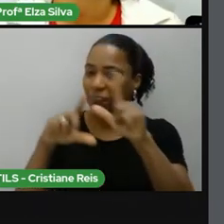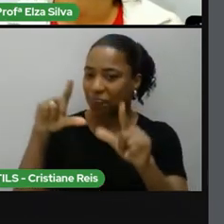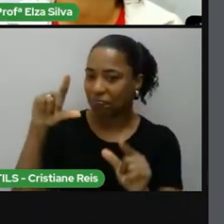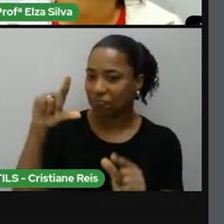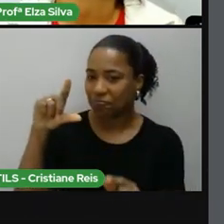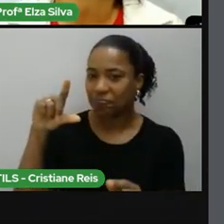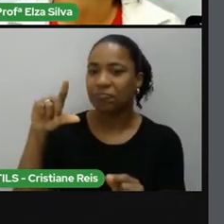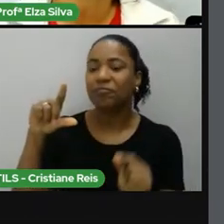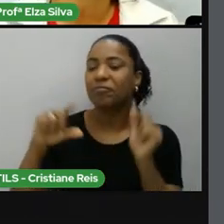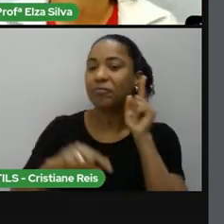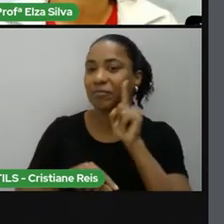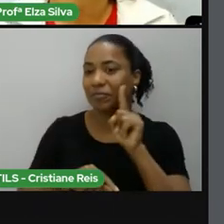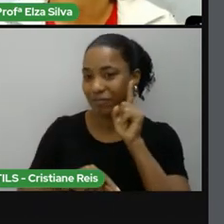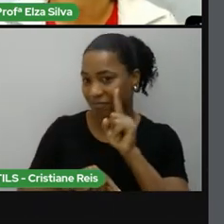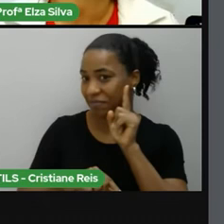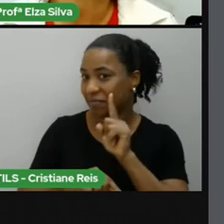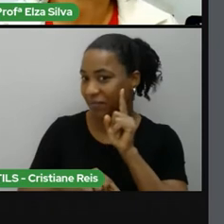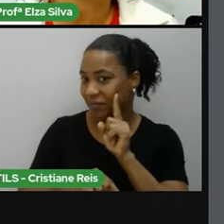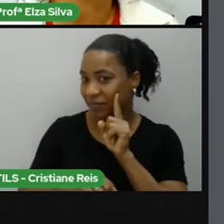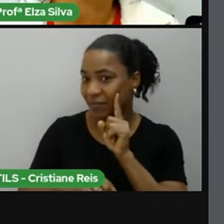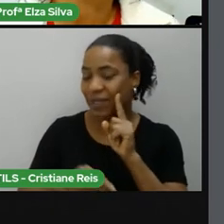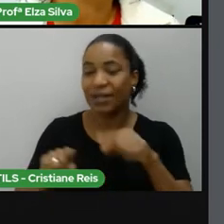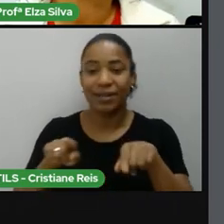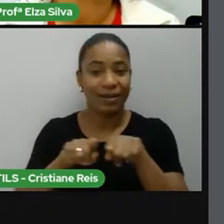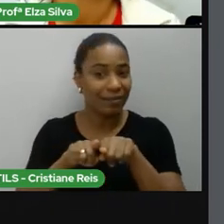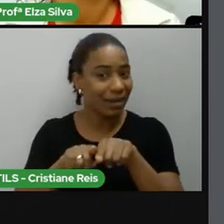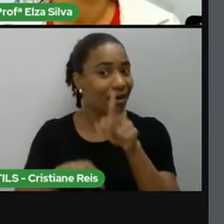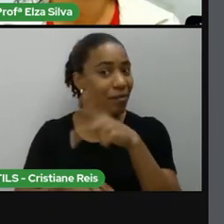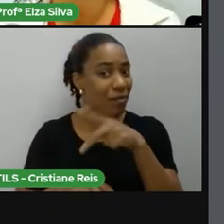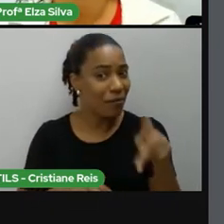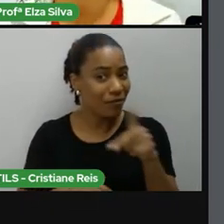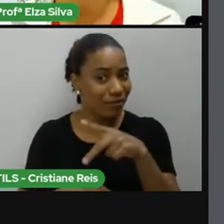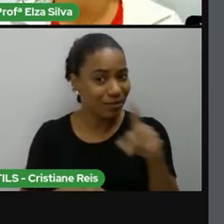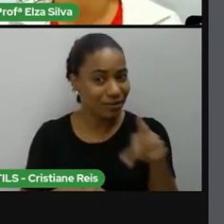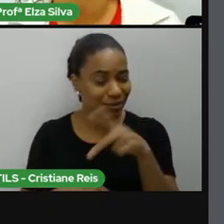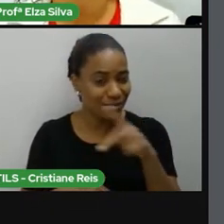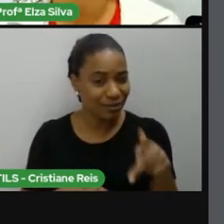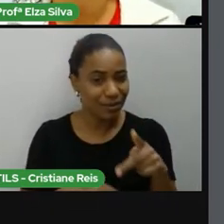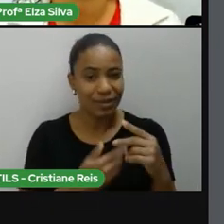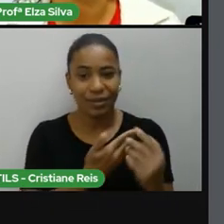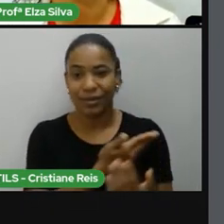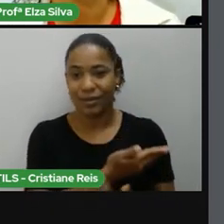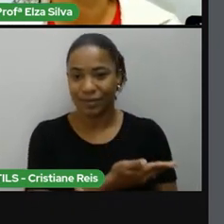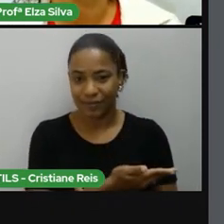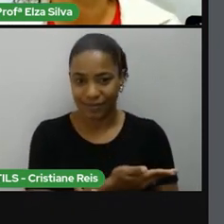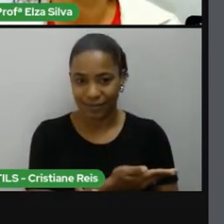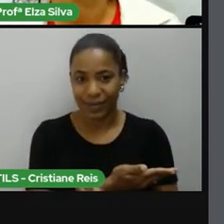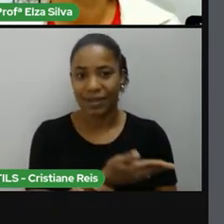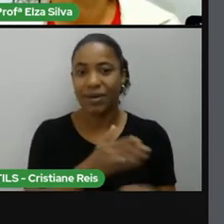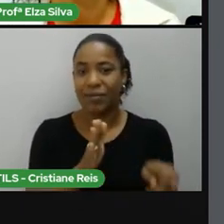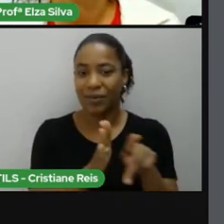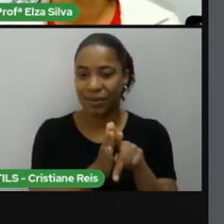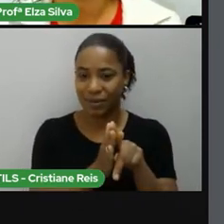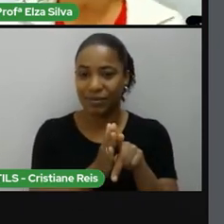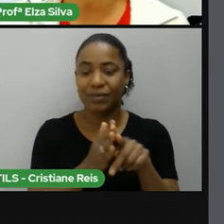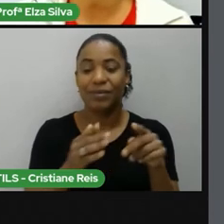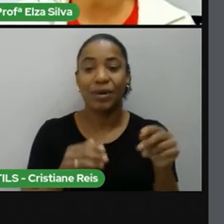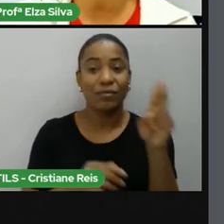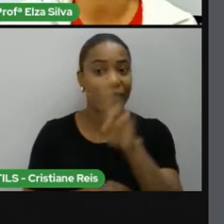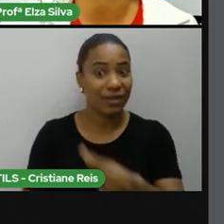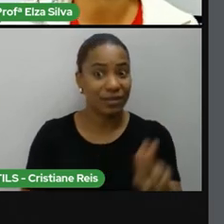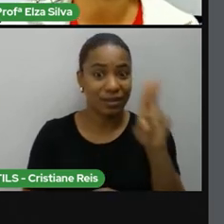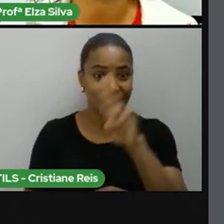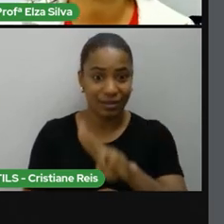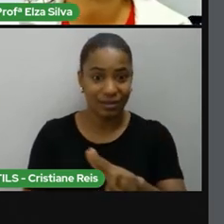como eu já disse antes, ela ter sido professora nesta Universidade de Princeton. E este